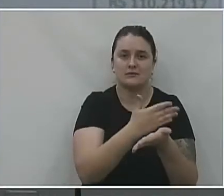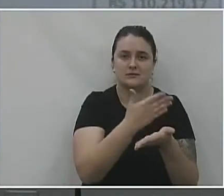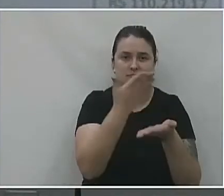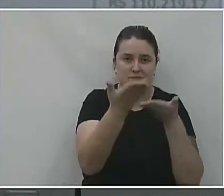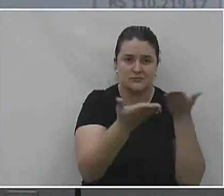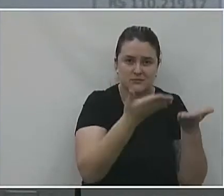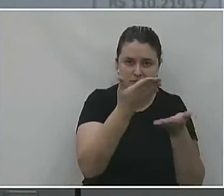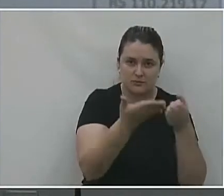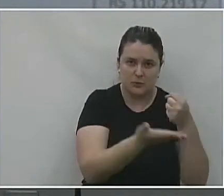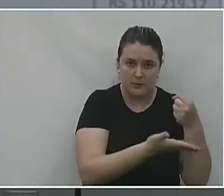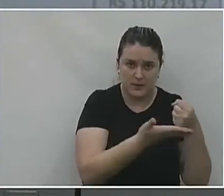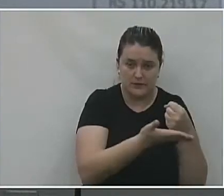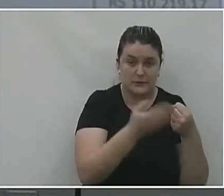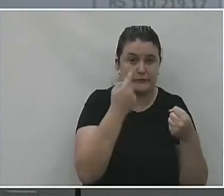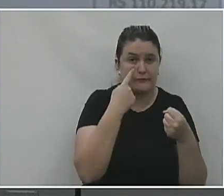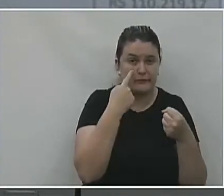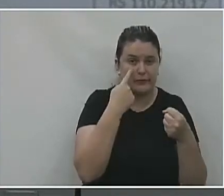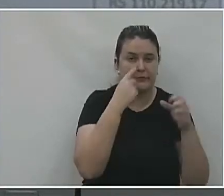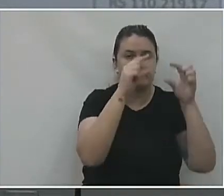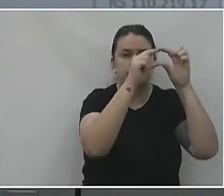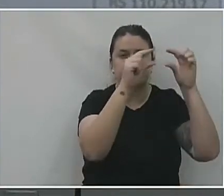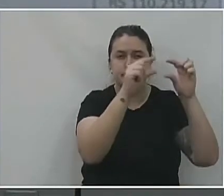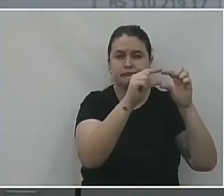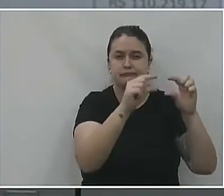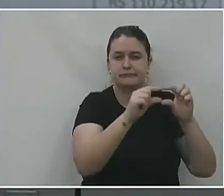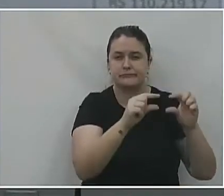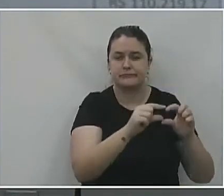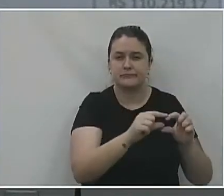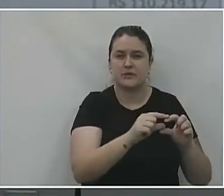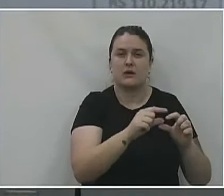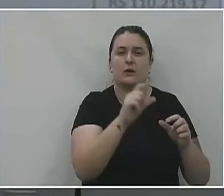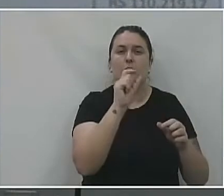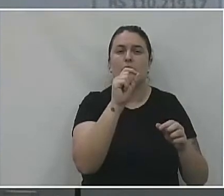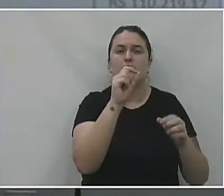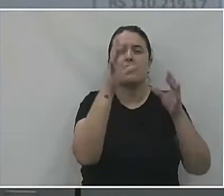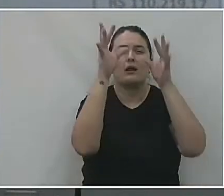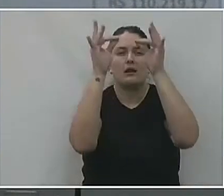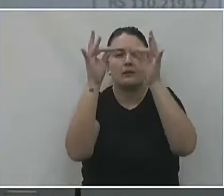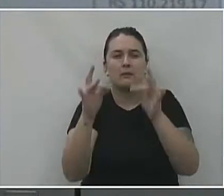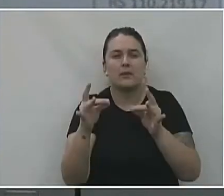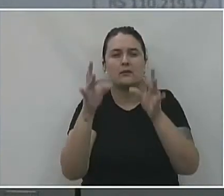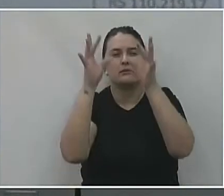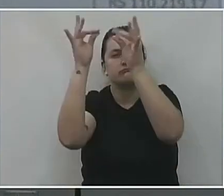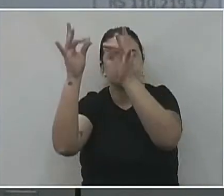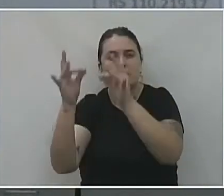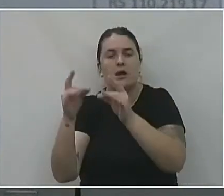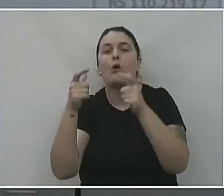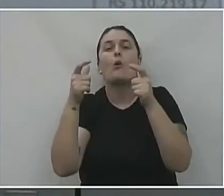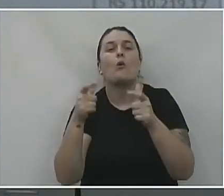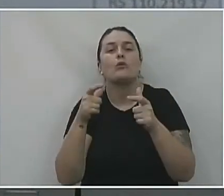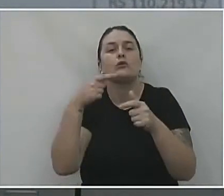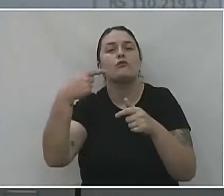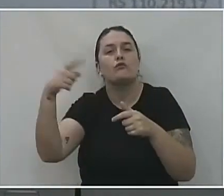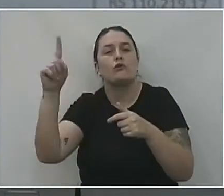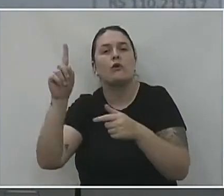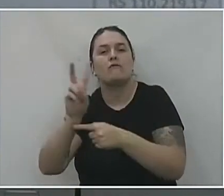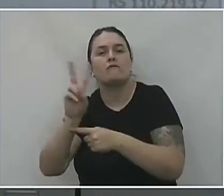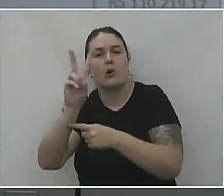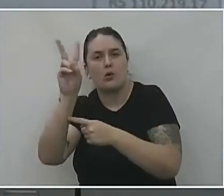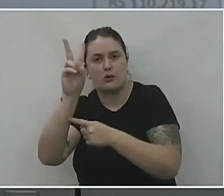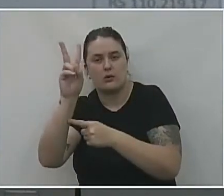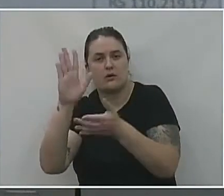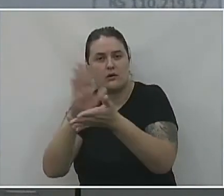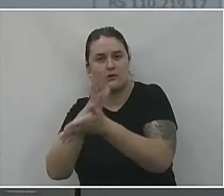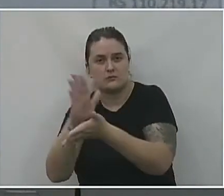temos todos os códigos dos elementos de despesa e a descrição, ou seja, para onde foi destinado esse valor.